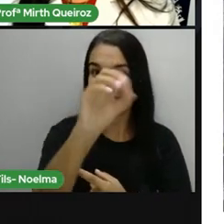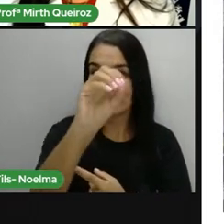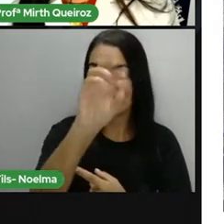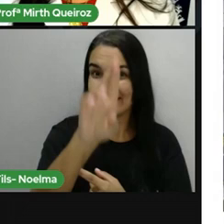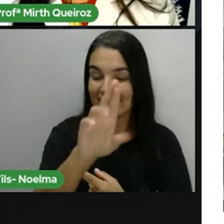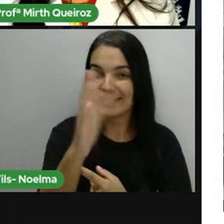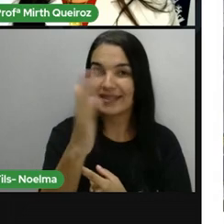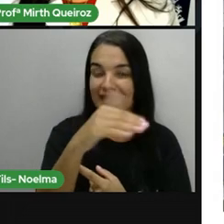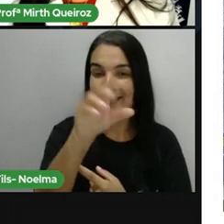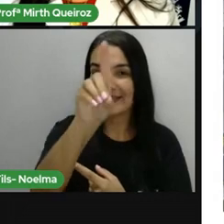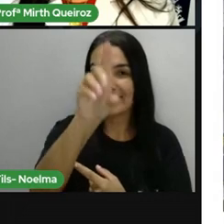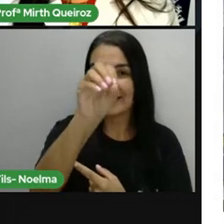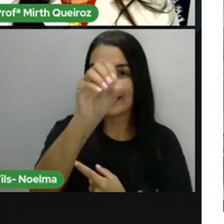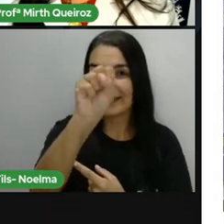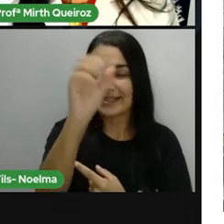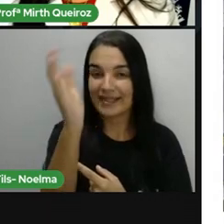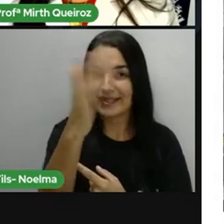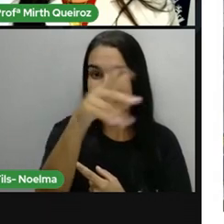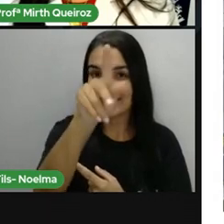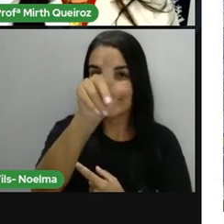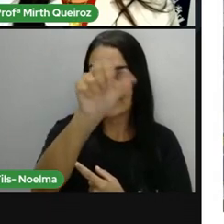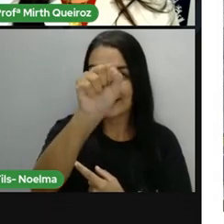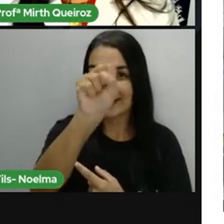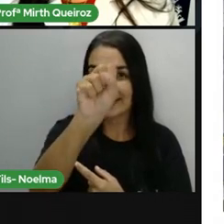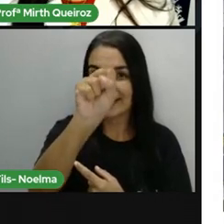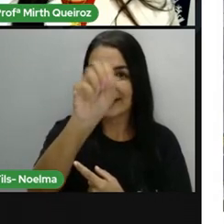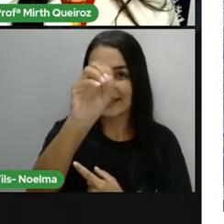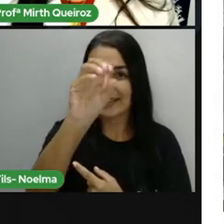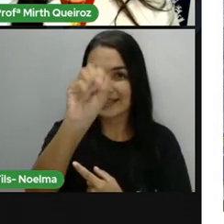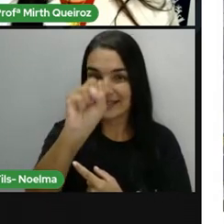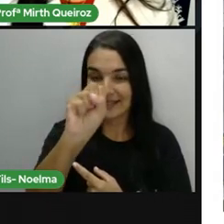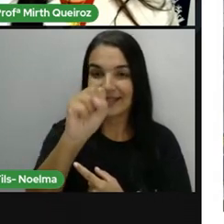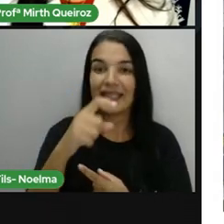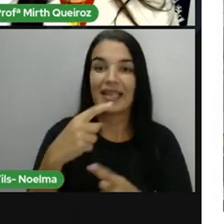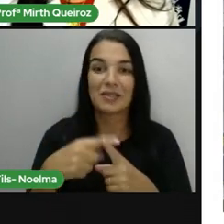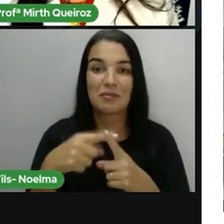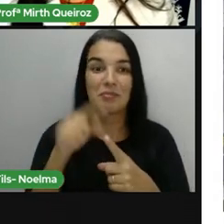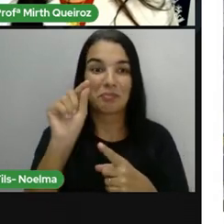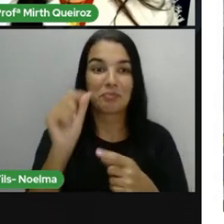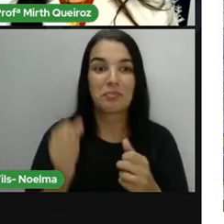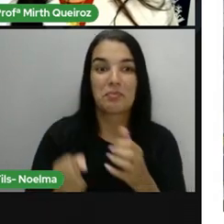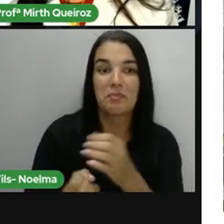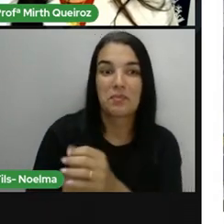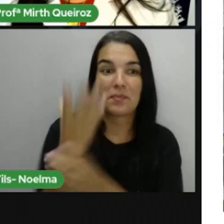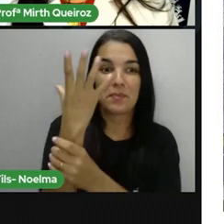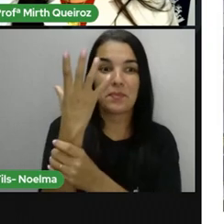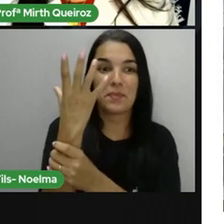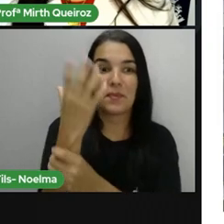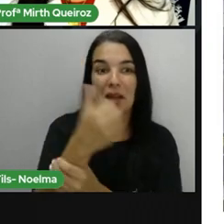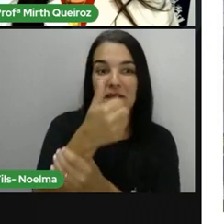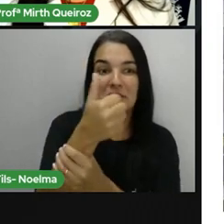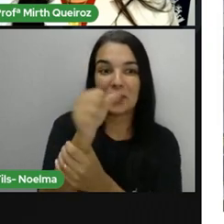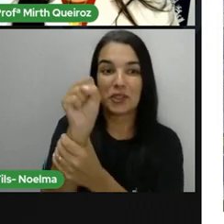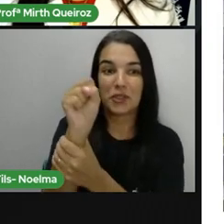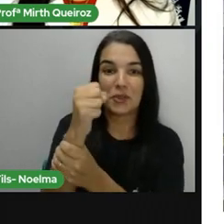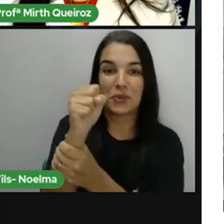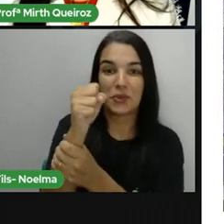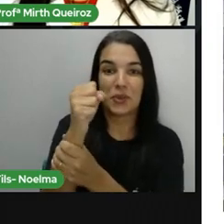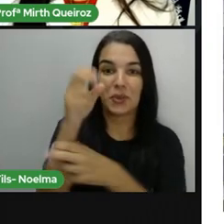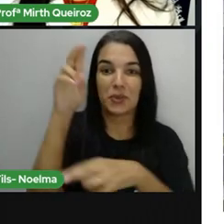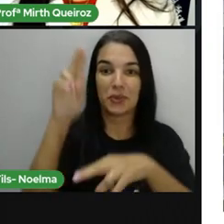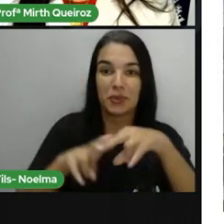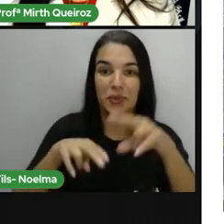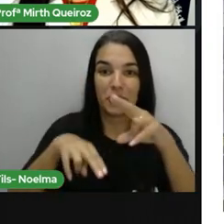de 1929, era celebrada a primeira missa com a igreja em construção do IPAC.